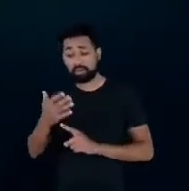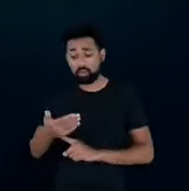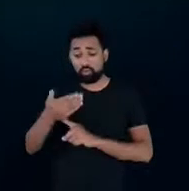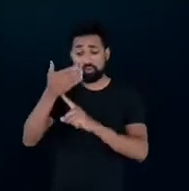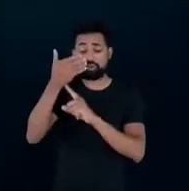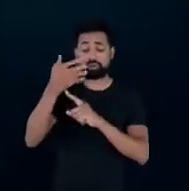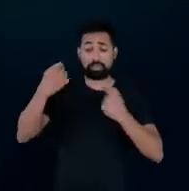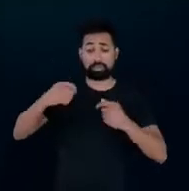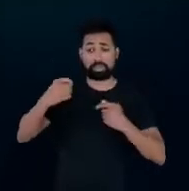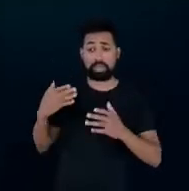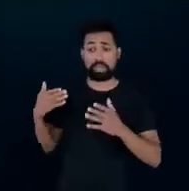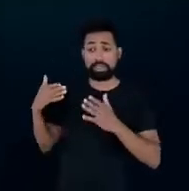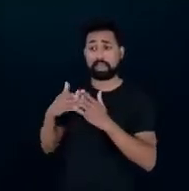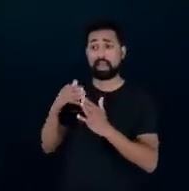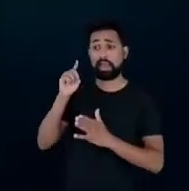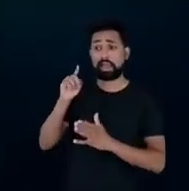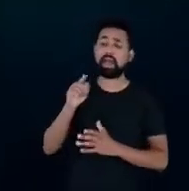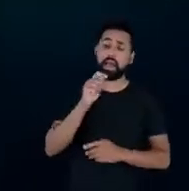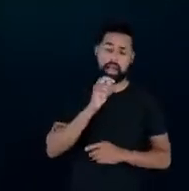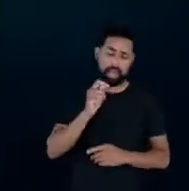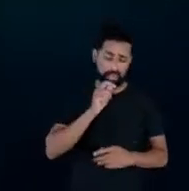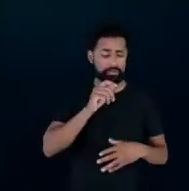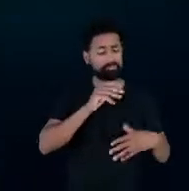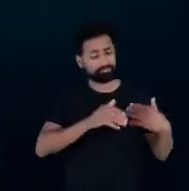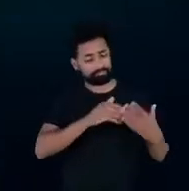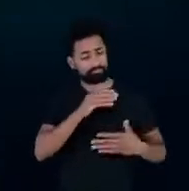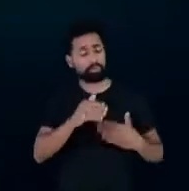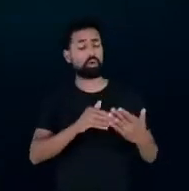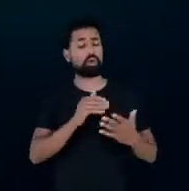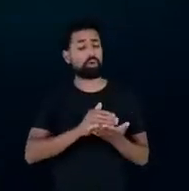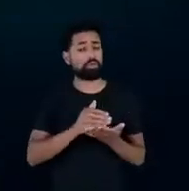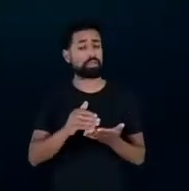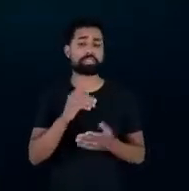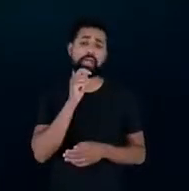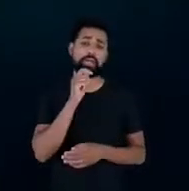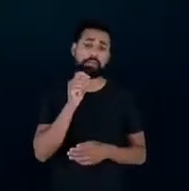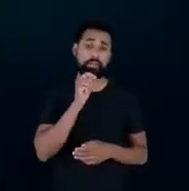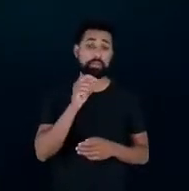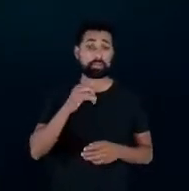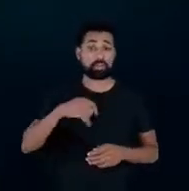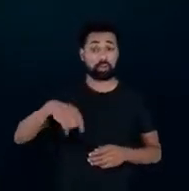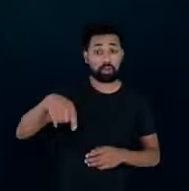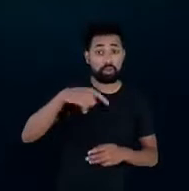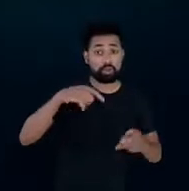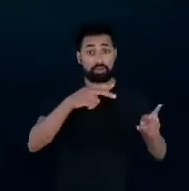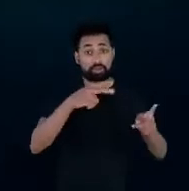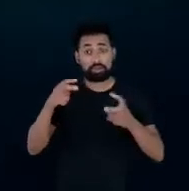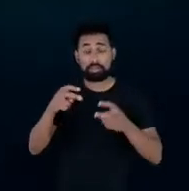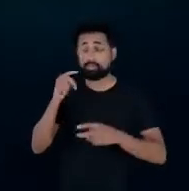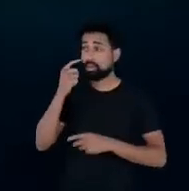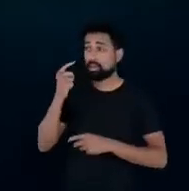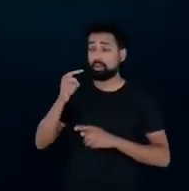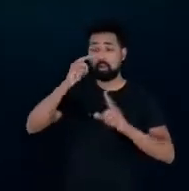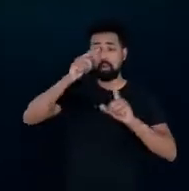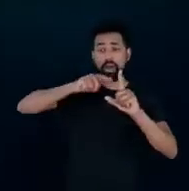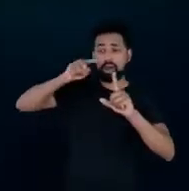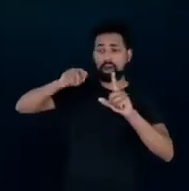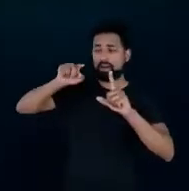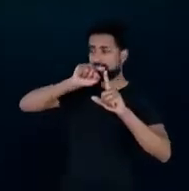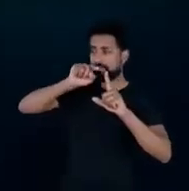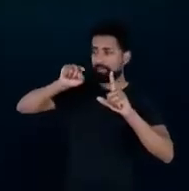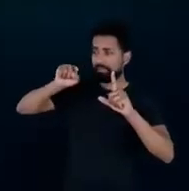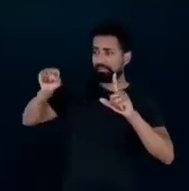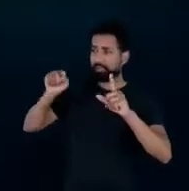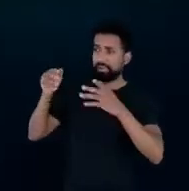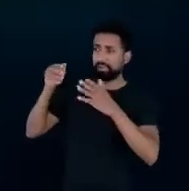lá ainda estão em fases muito iniciais da cadeia de inovação. Se a gente olha ali no gráfico o corte até 2030,